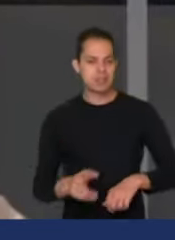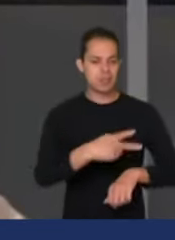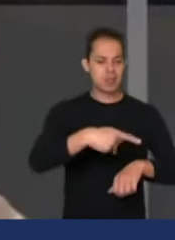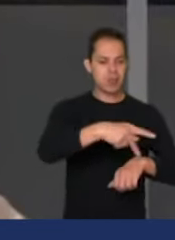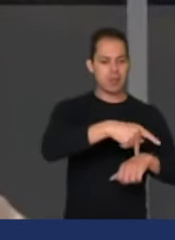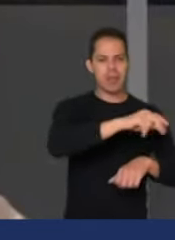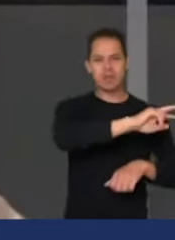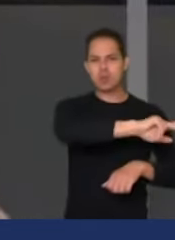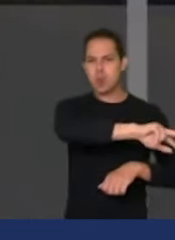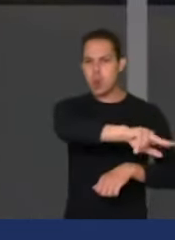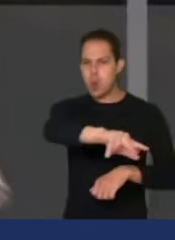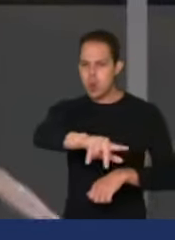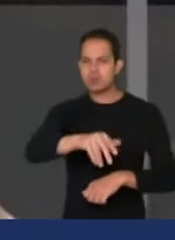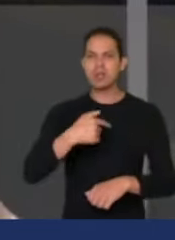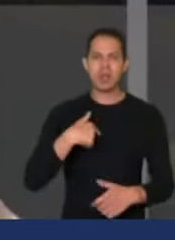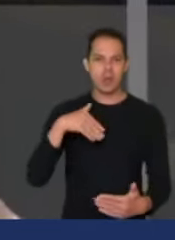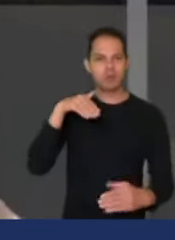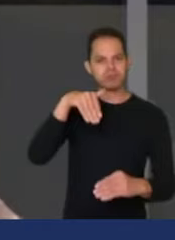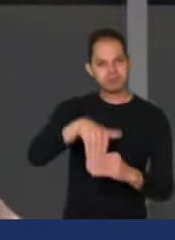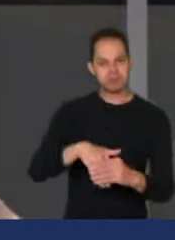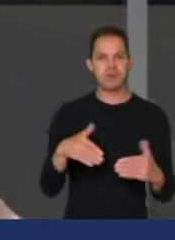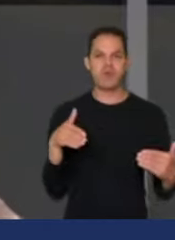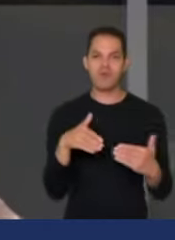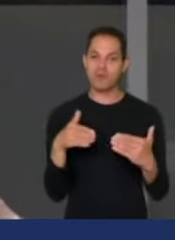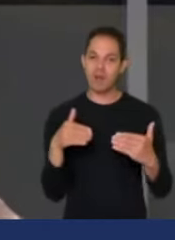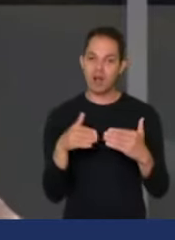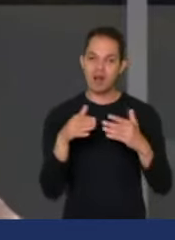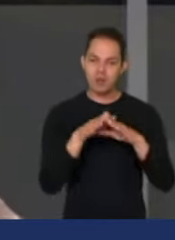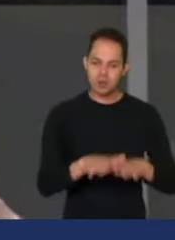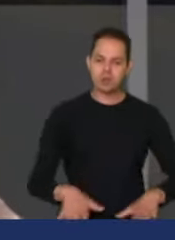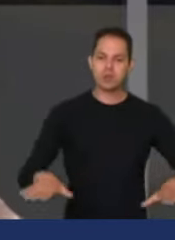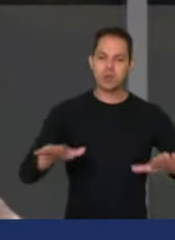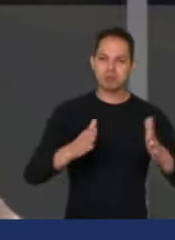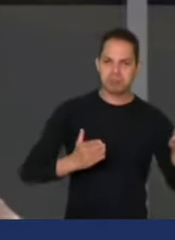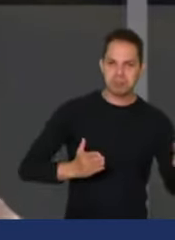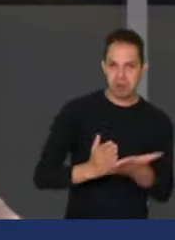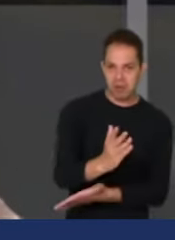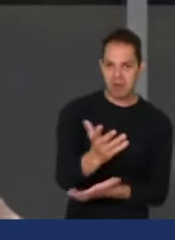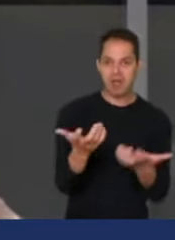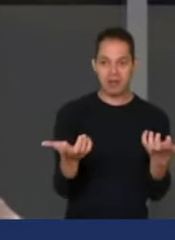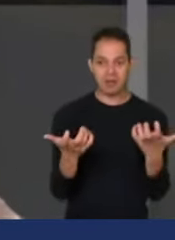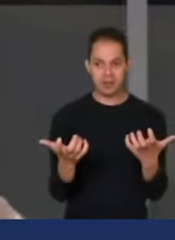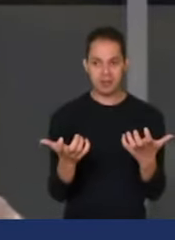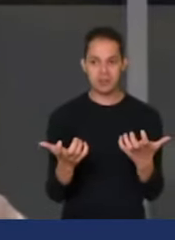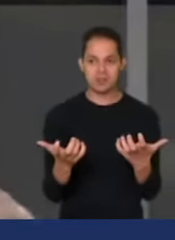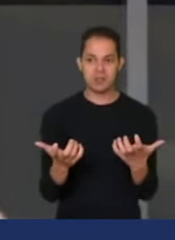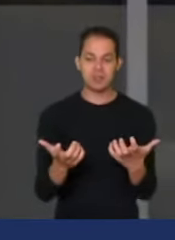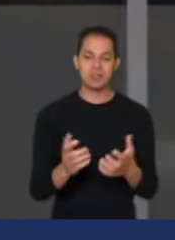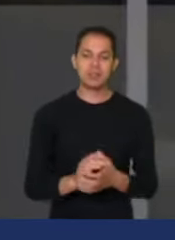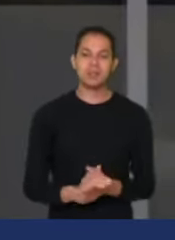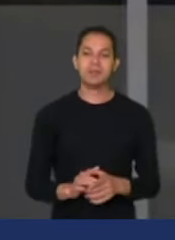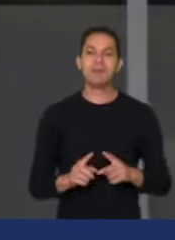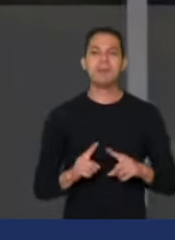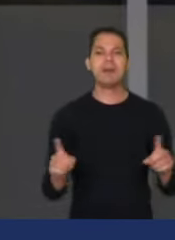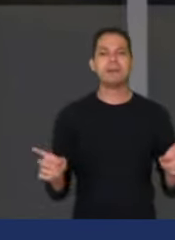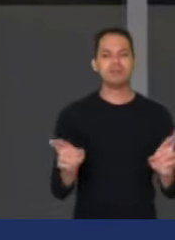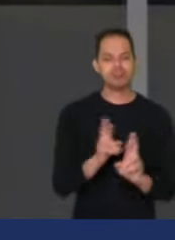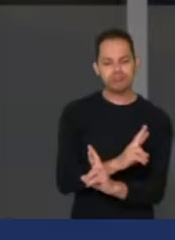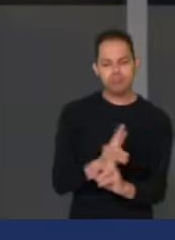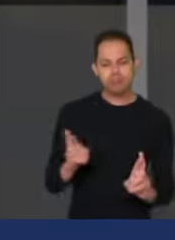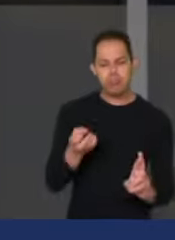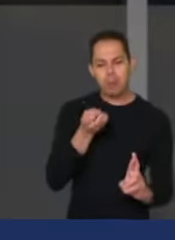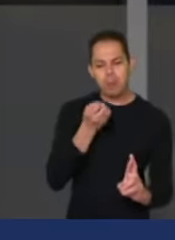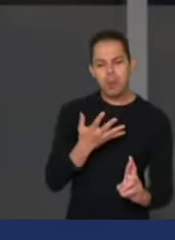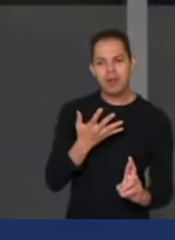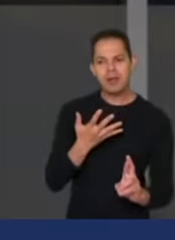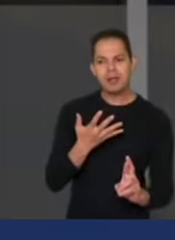caminho favorável, todos nós vamos aprovar por unanimidade, mas falando em boas relações, temos